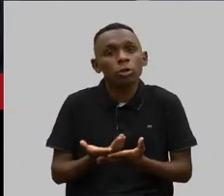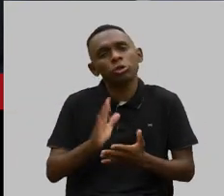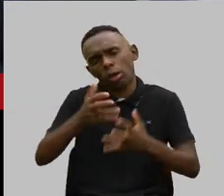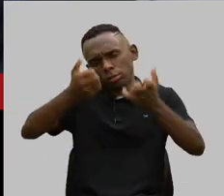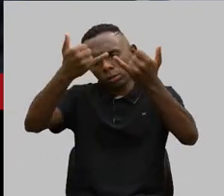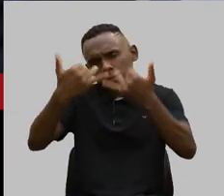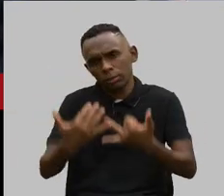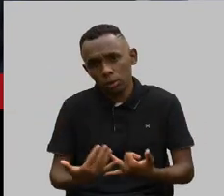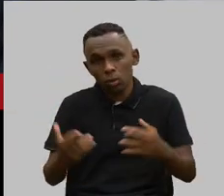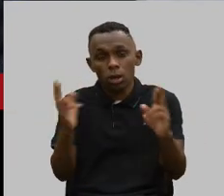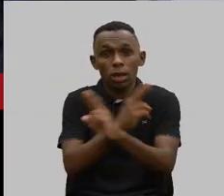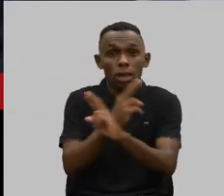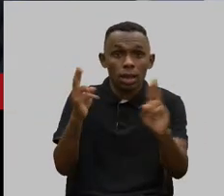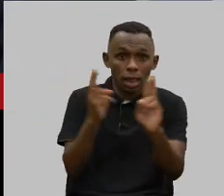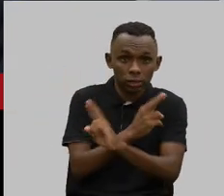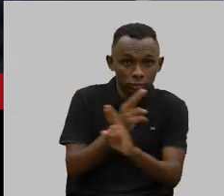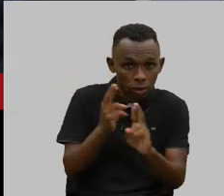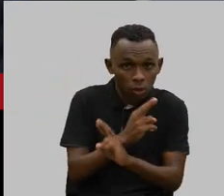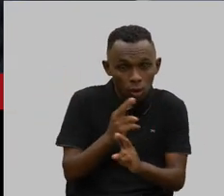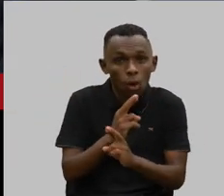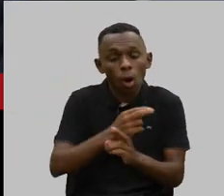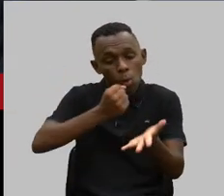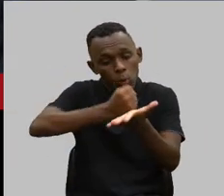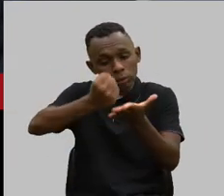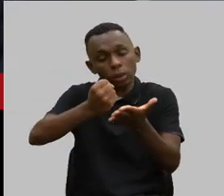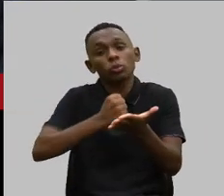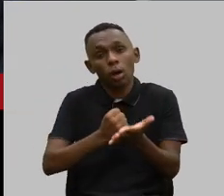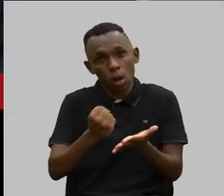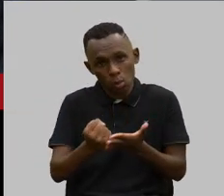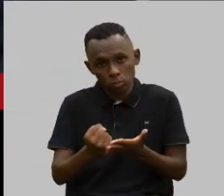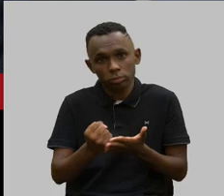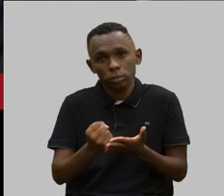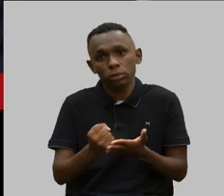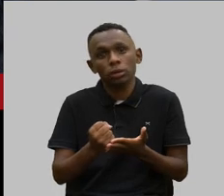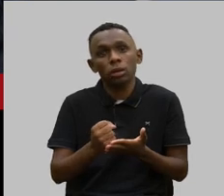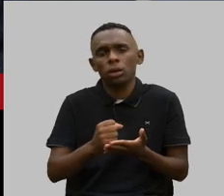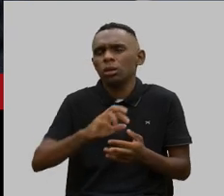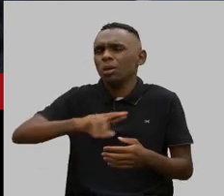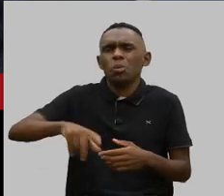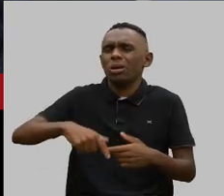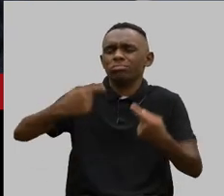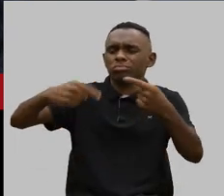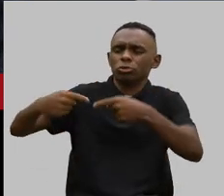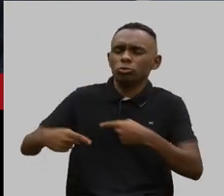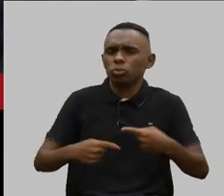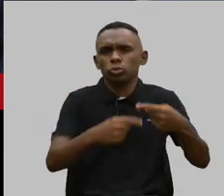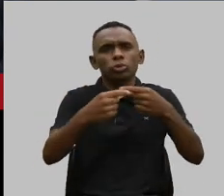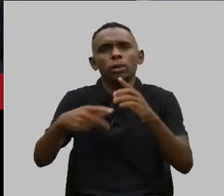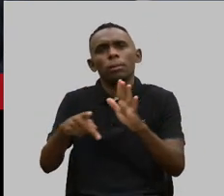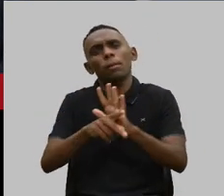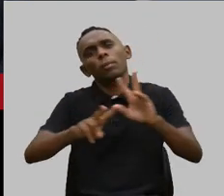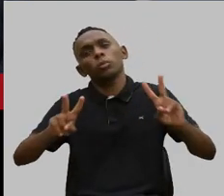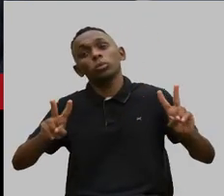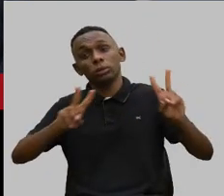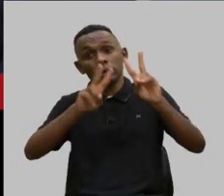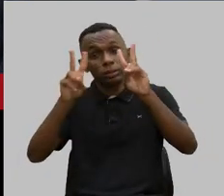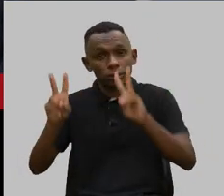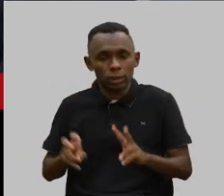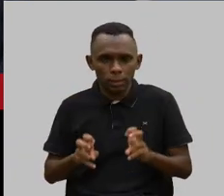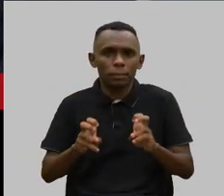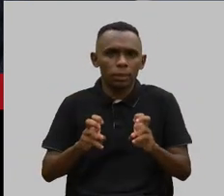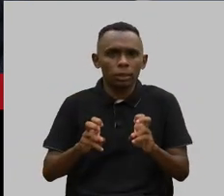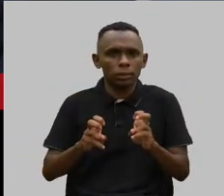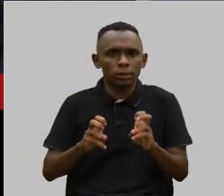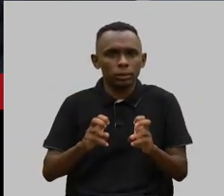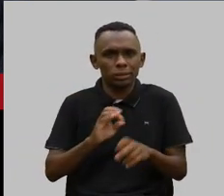dito, por relação consumerista, por relação contratual. não quero aqui discutir as questões mais técnicas